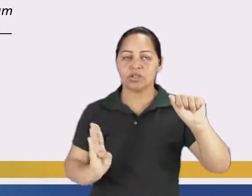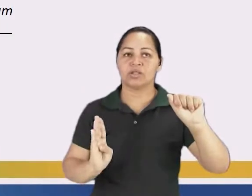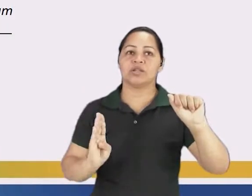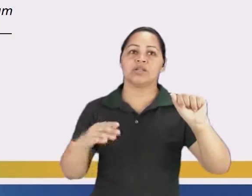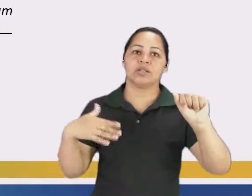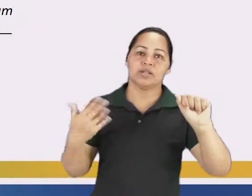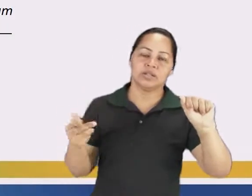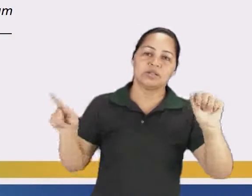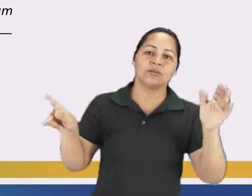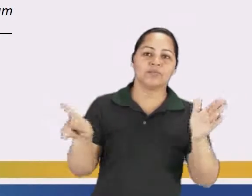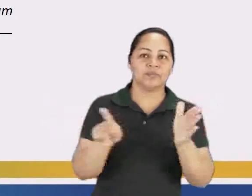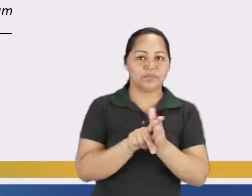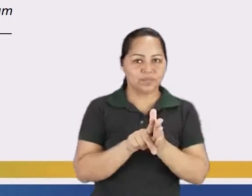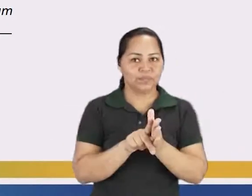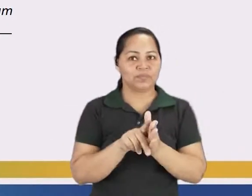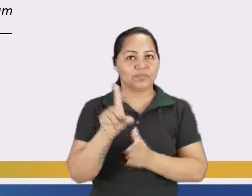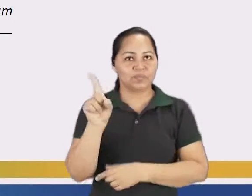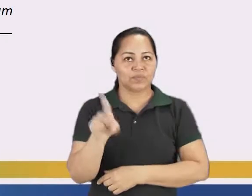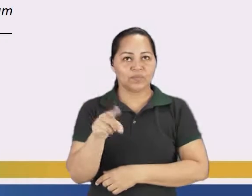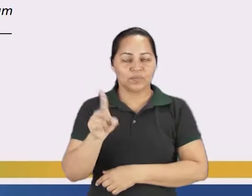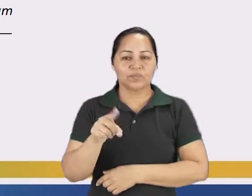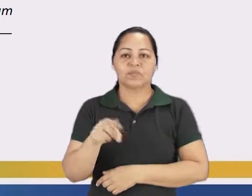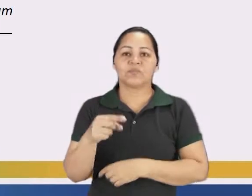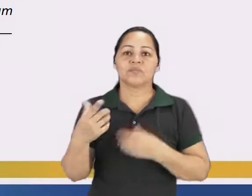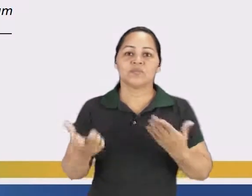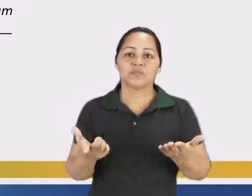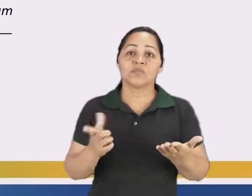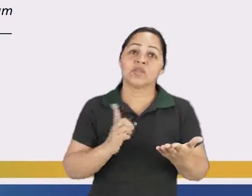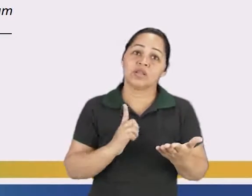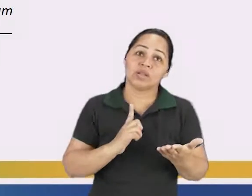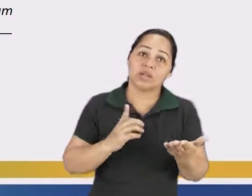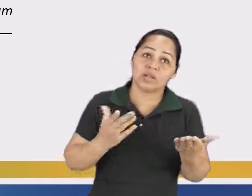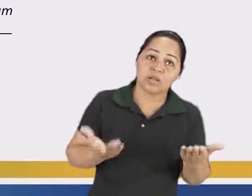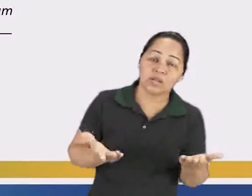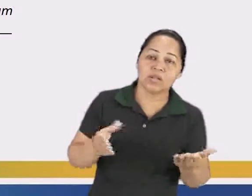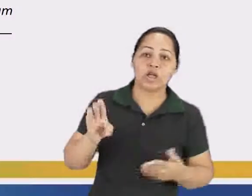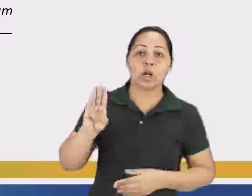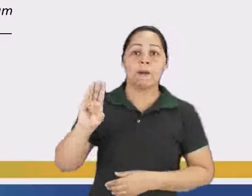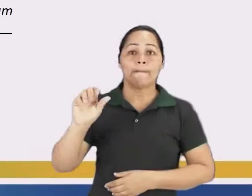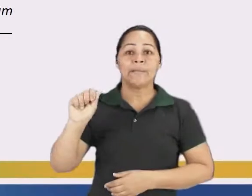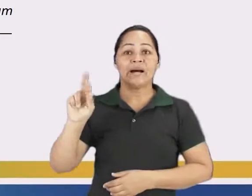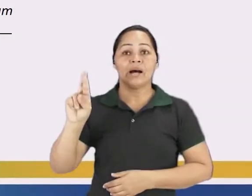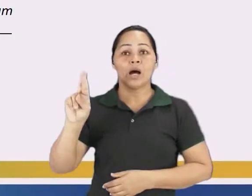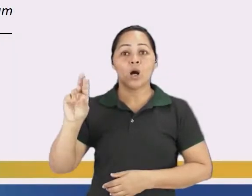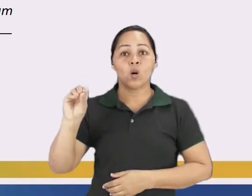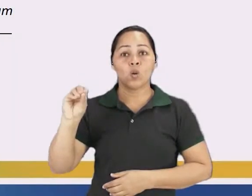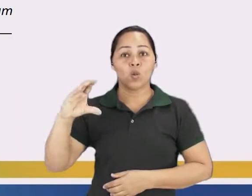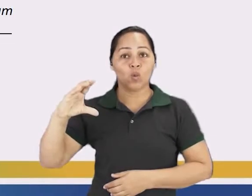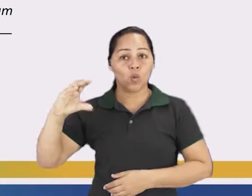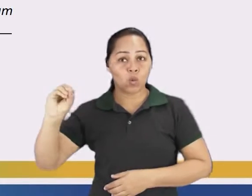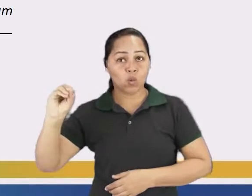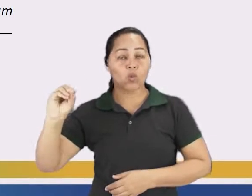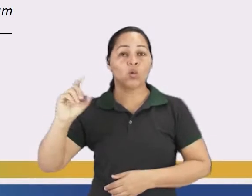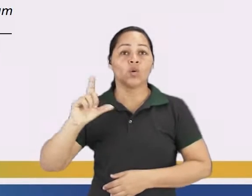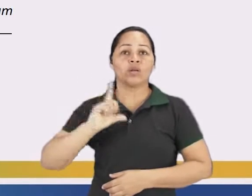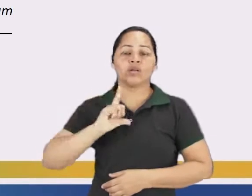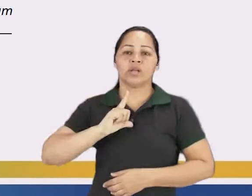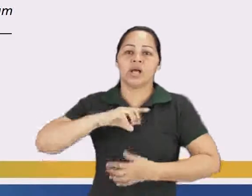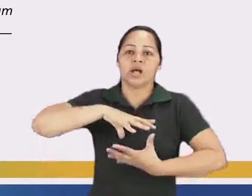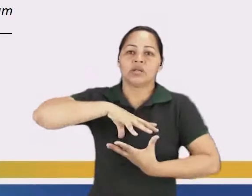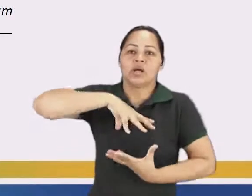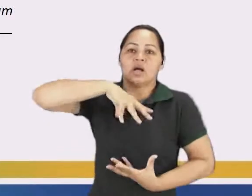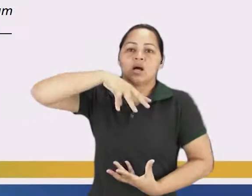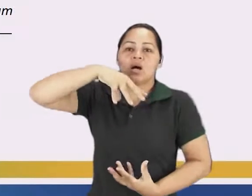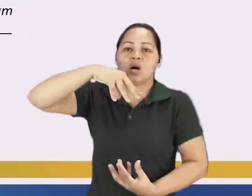ser predominantemente descritiva. Já o barroco apresenta estados de alma